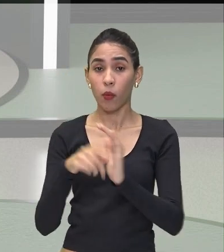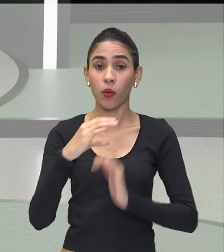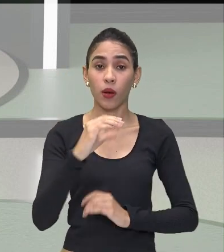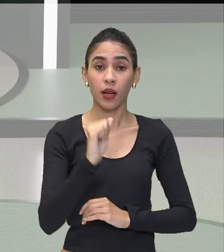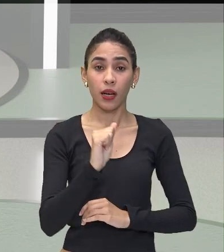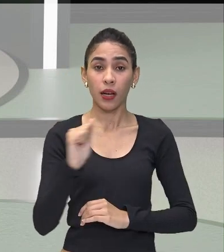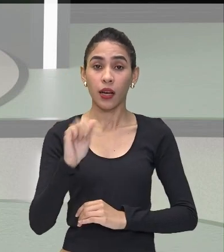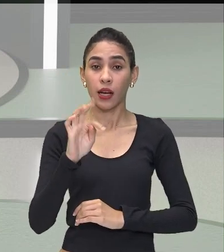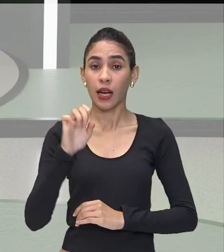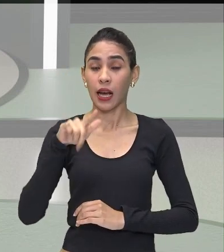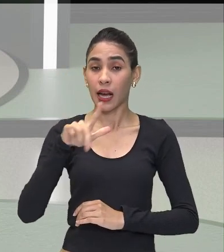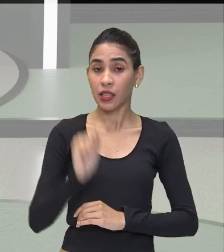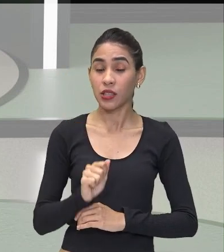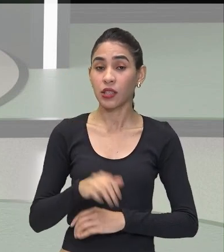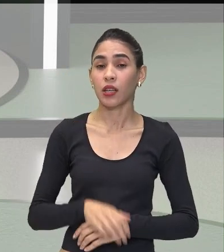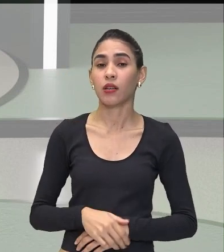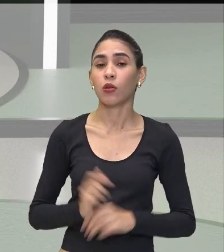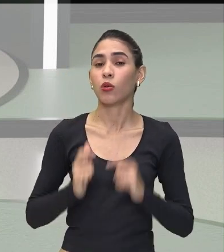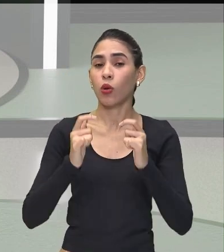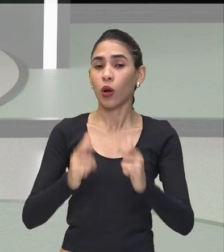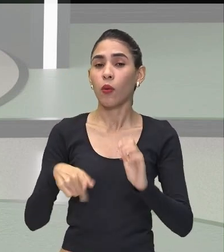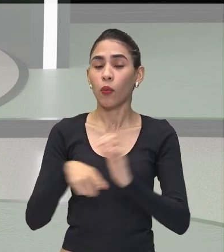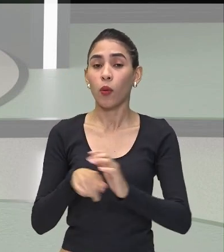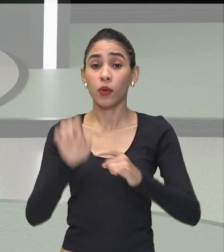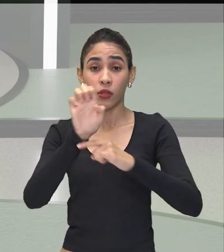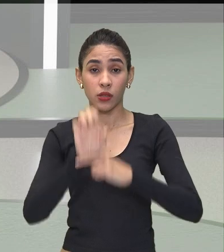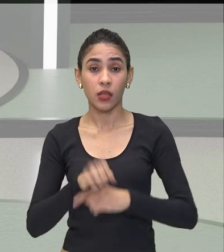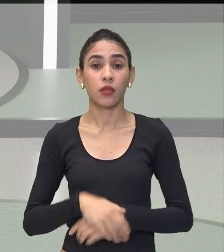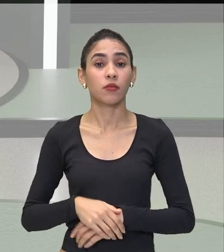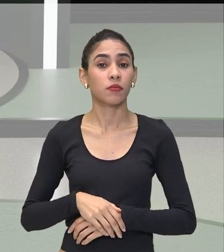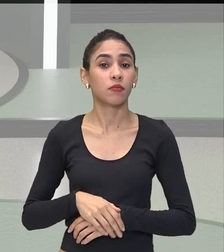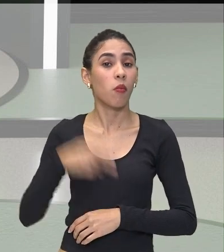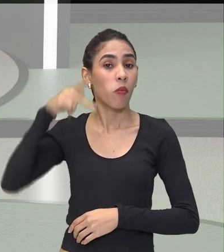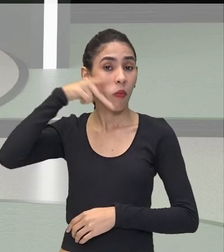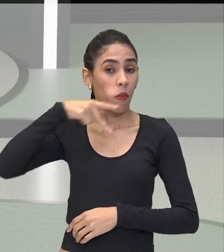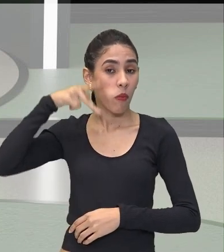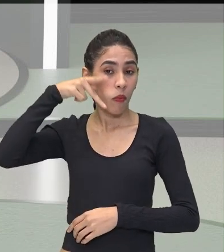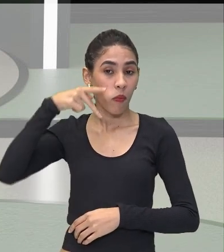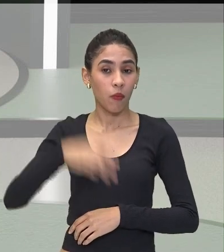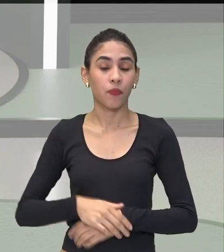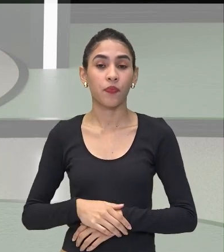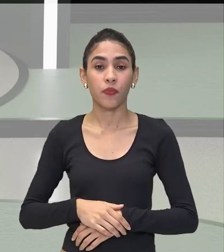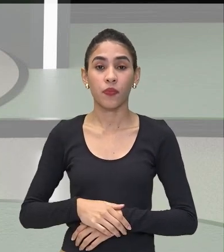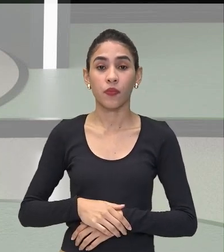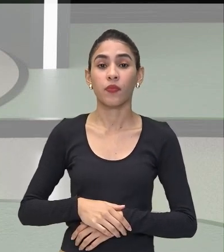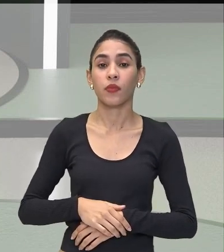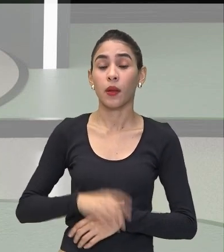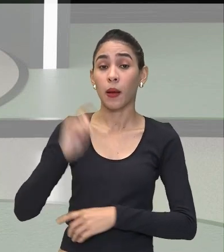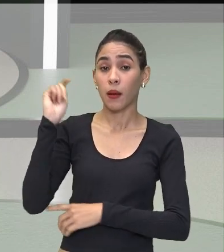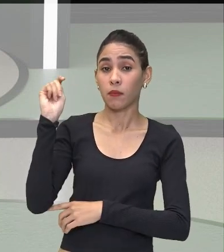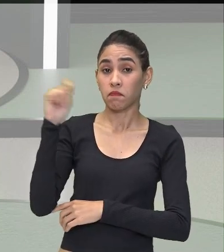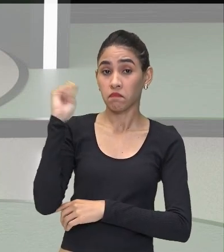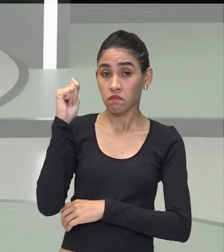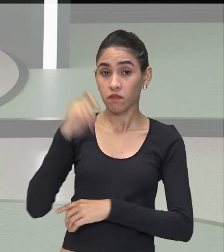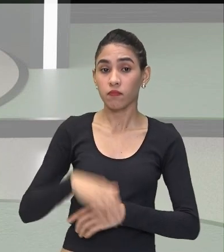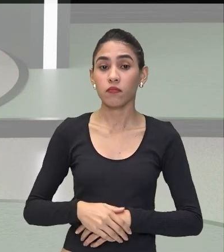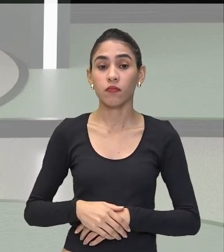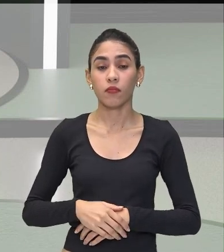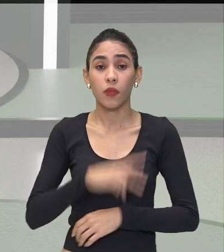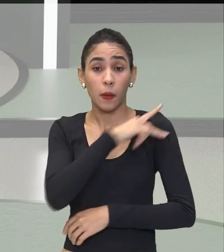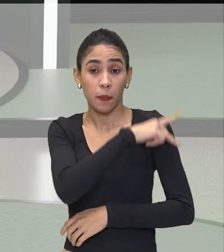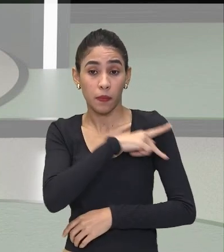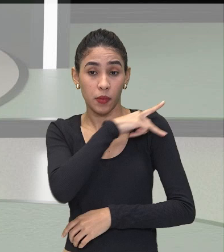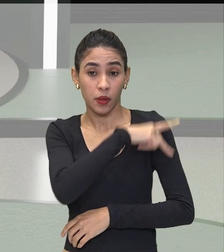Eles estão Localizados Ali no estado Da Paraíba Do Rio Grande Do Norte Piauí